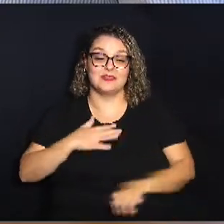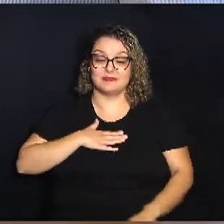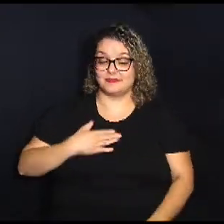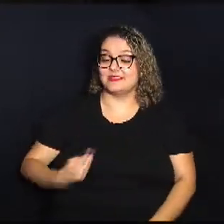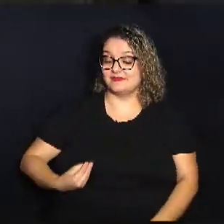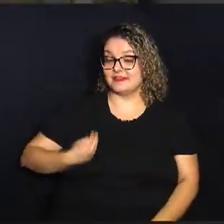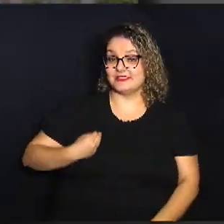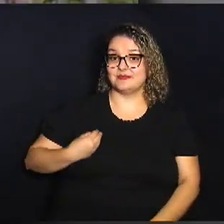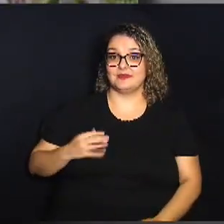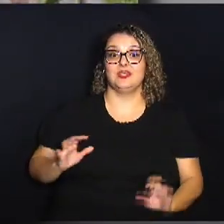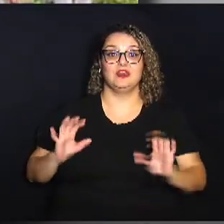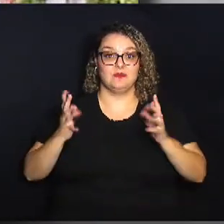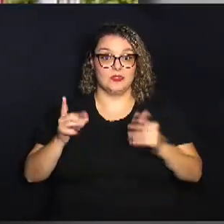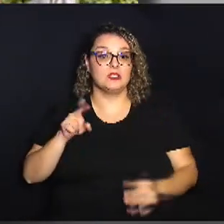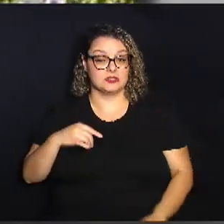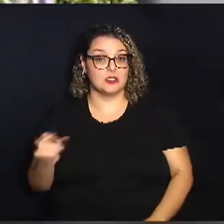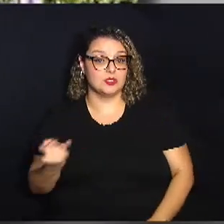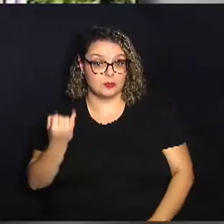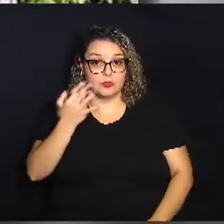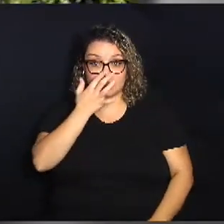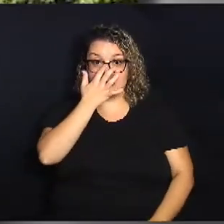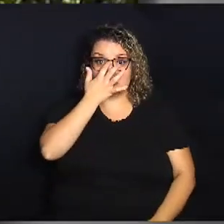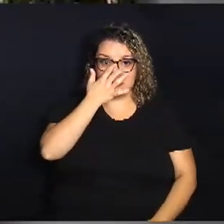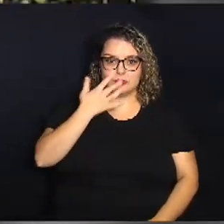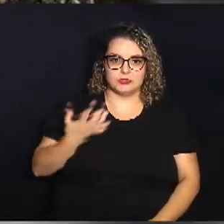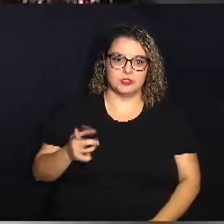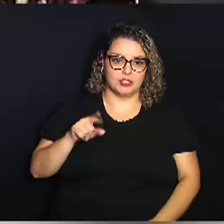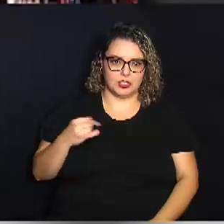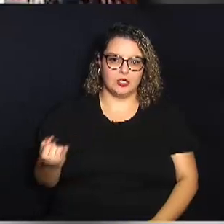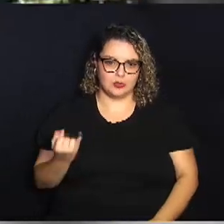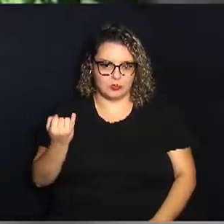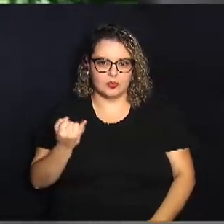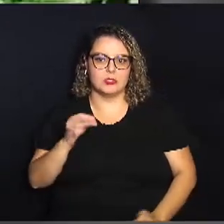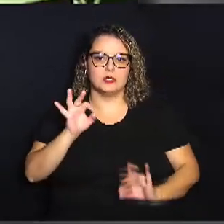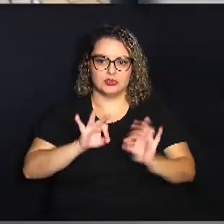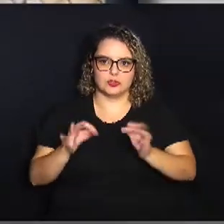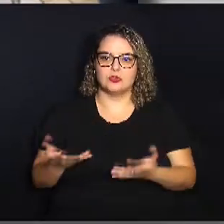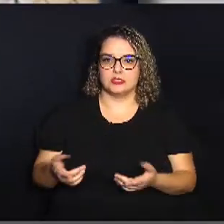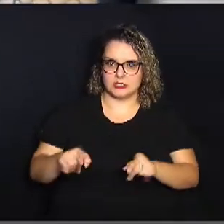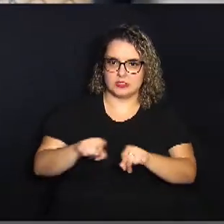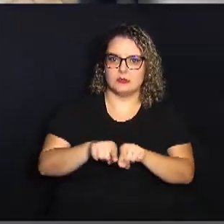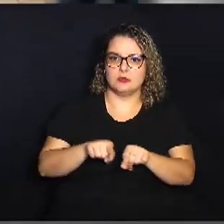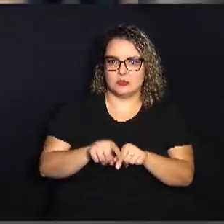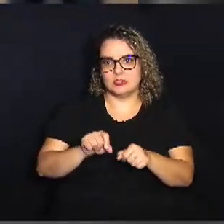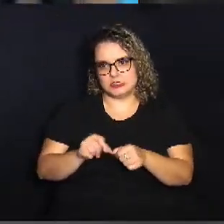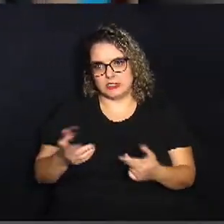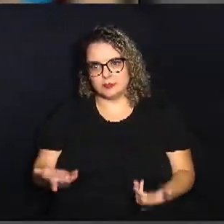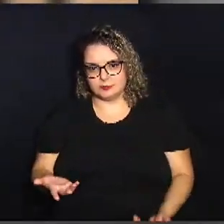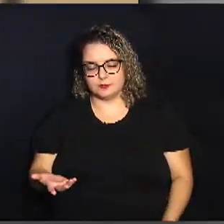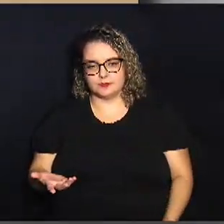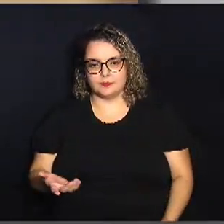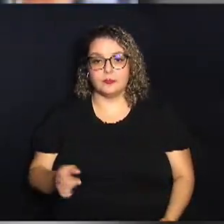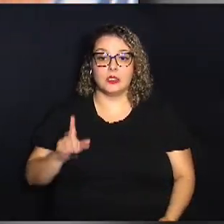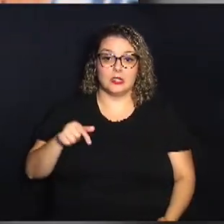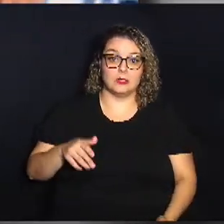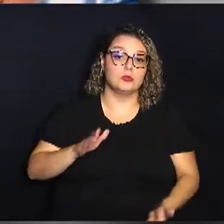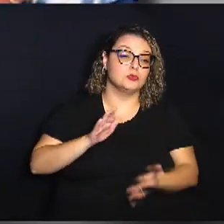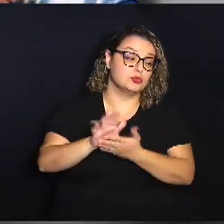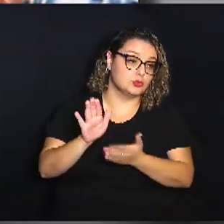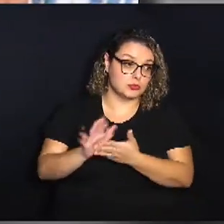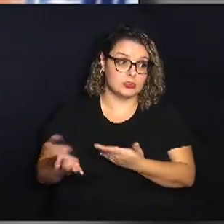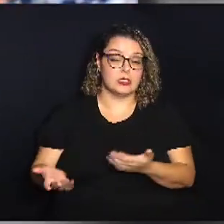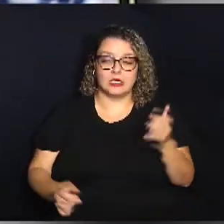as festas são muito importantes e é importante que as pessoas se organizem para fazê-las então a questão dos gastos